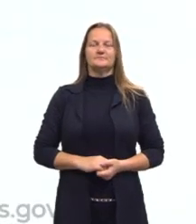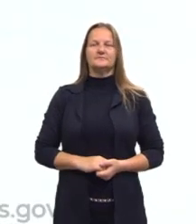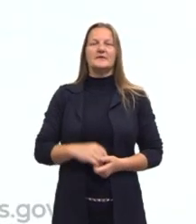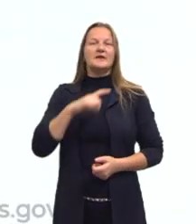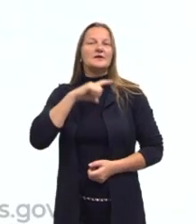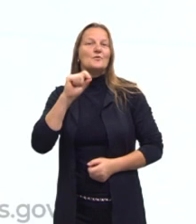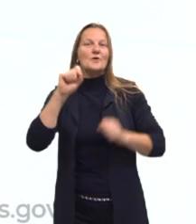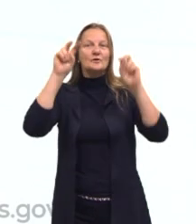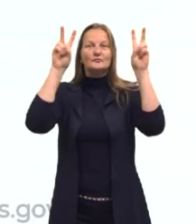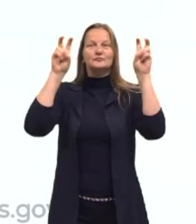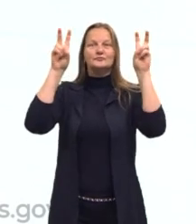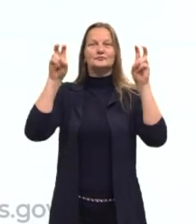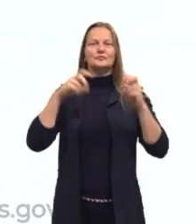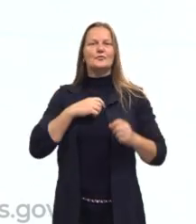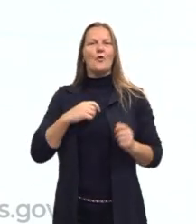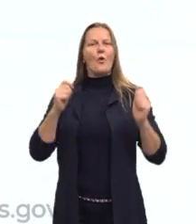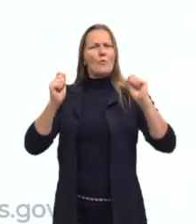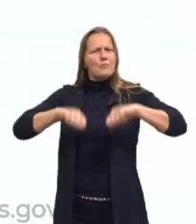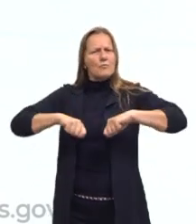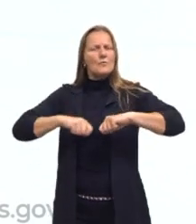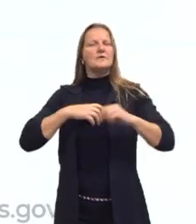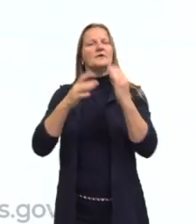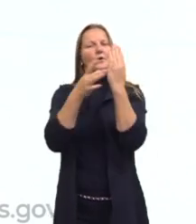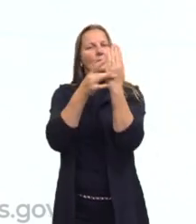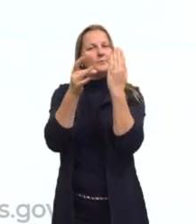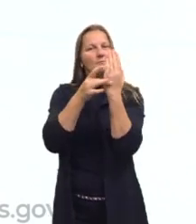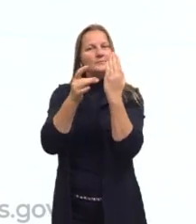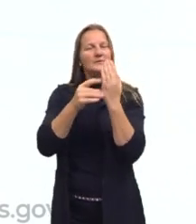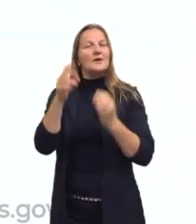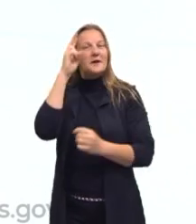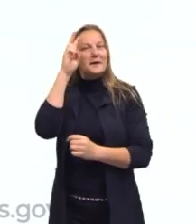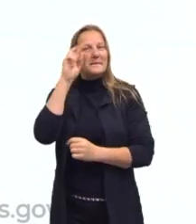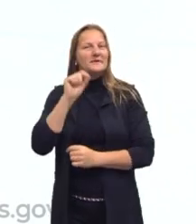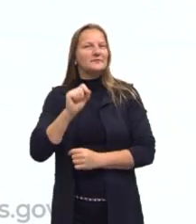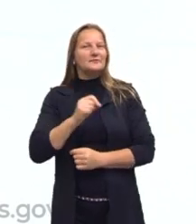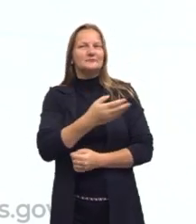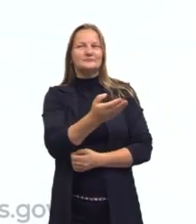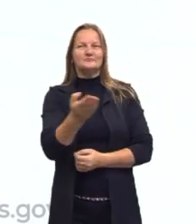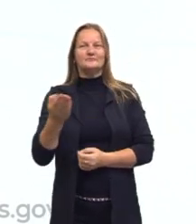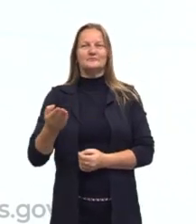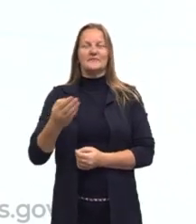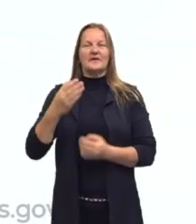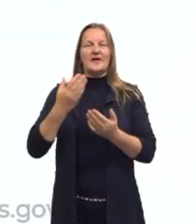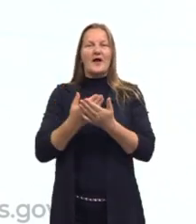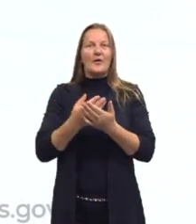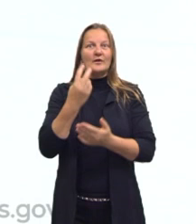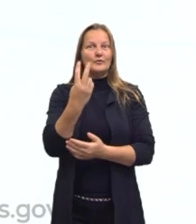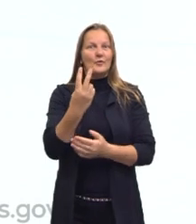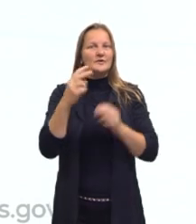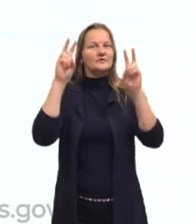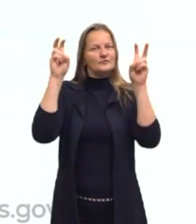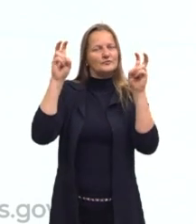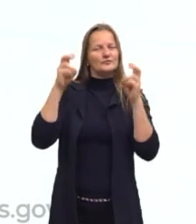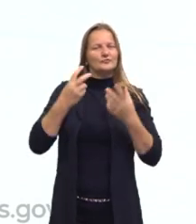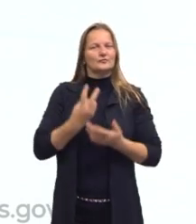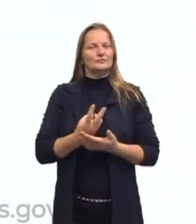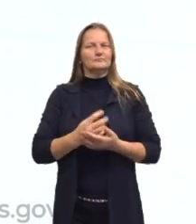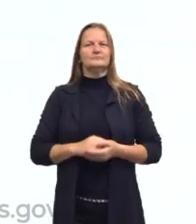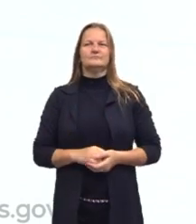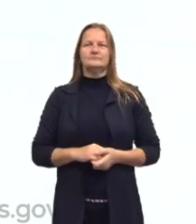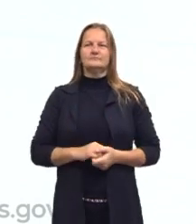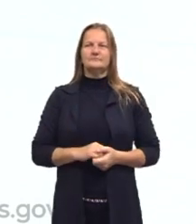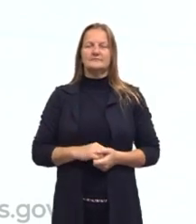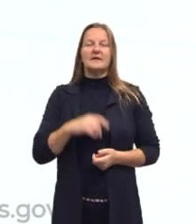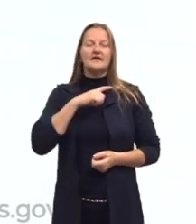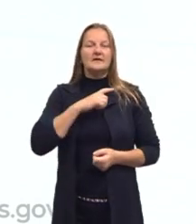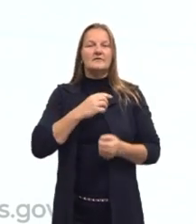tem como título as competências e as habilidades, lembrando que essa é a nossa aula 2 sobre esse assunto. A gente